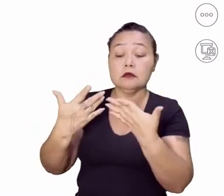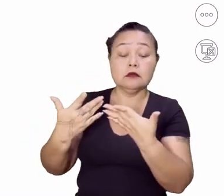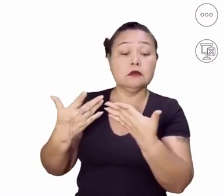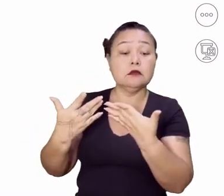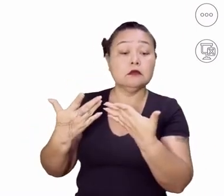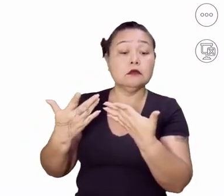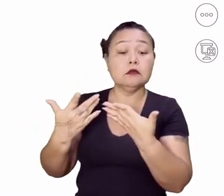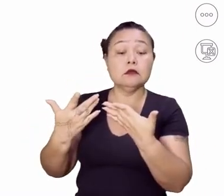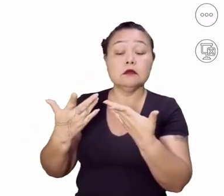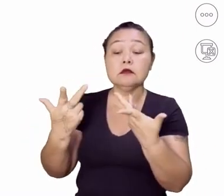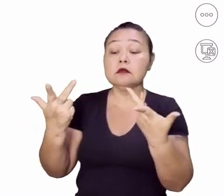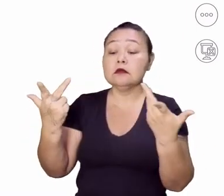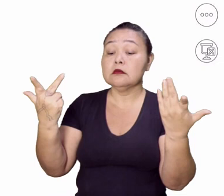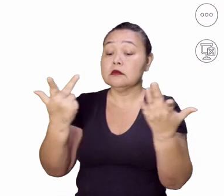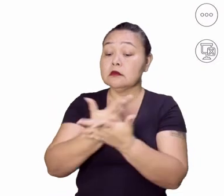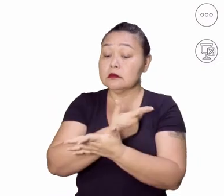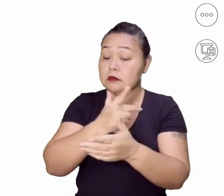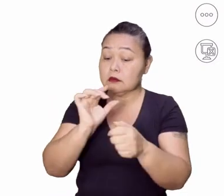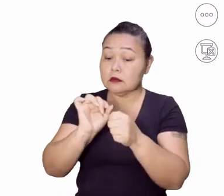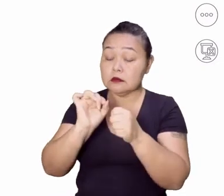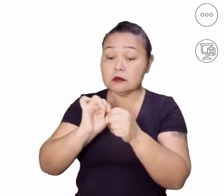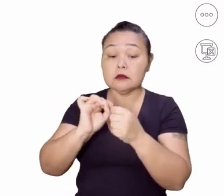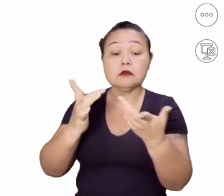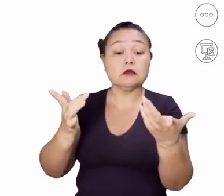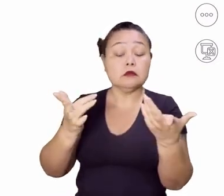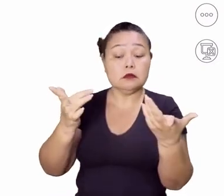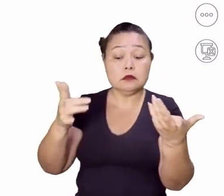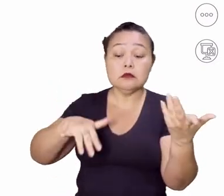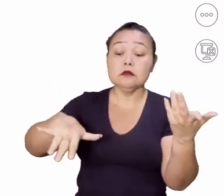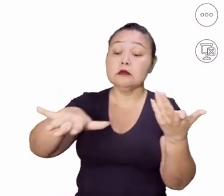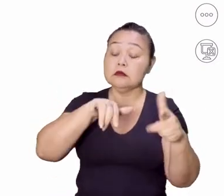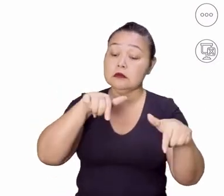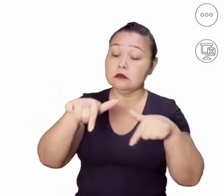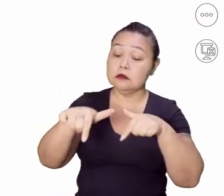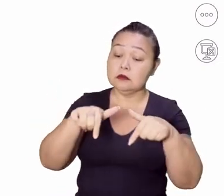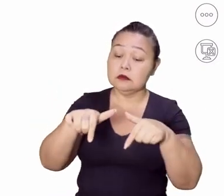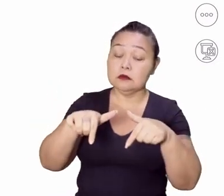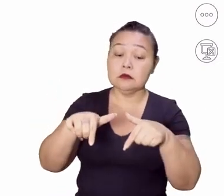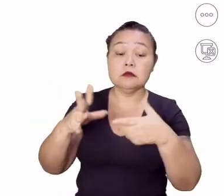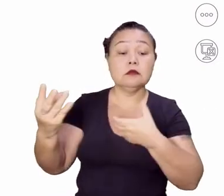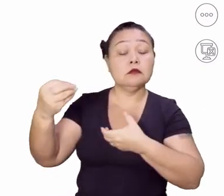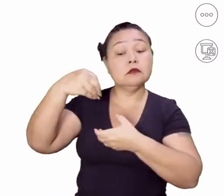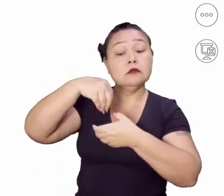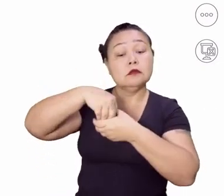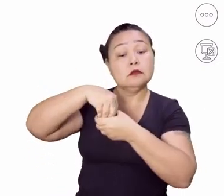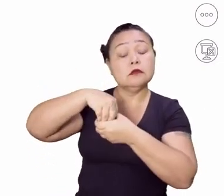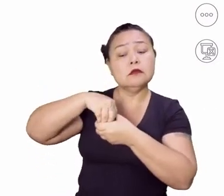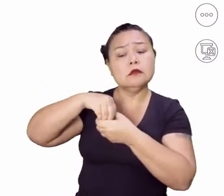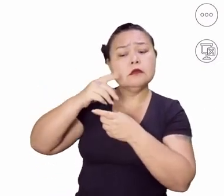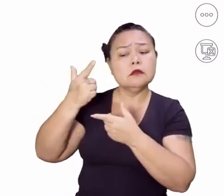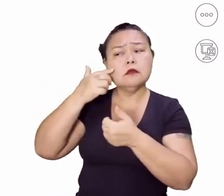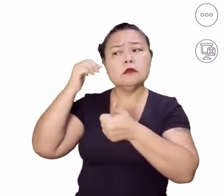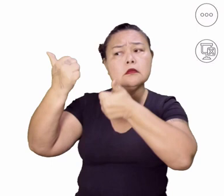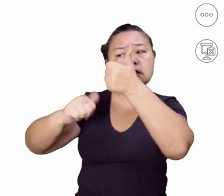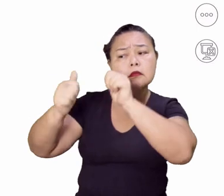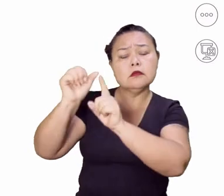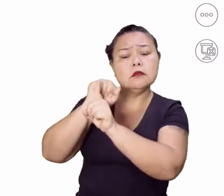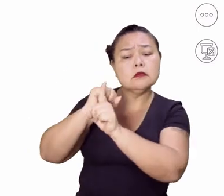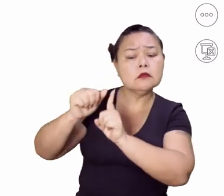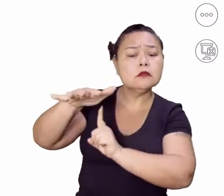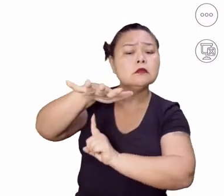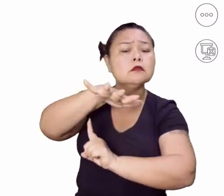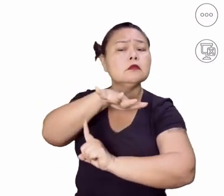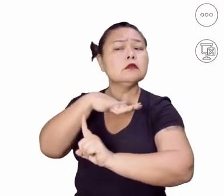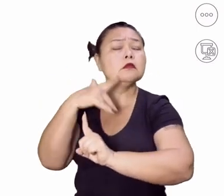das coisas que acontecem, estão acontecendo no mundo do trabalho. E dentro da análise sociológica, o que a gente